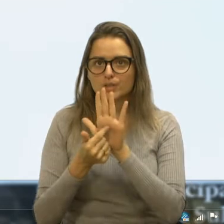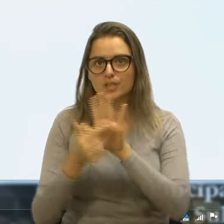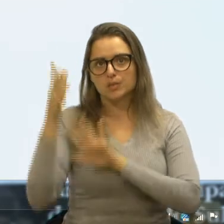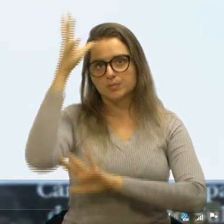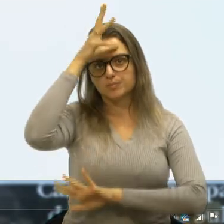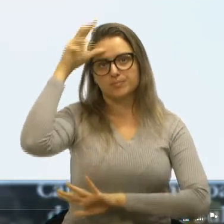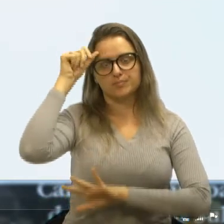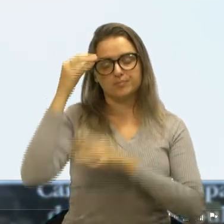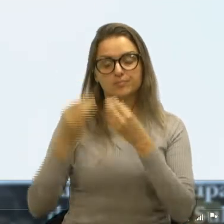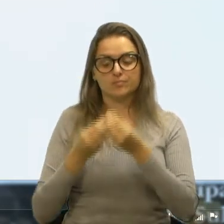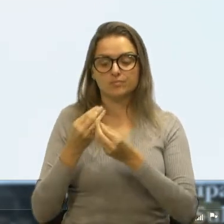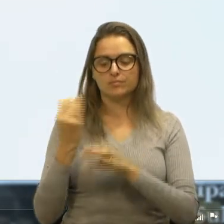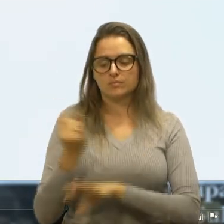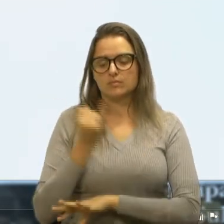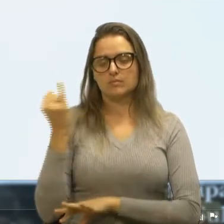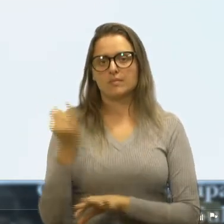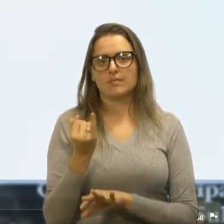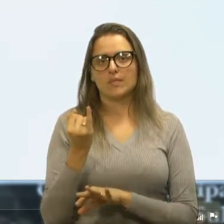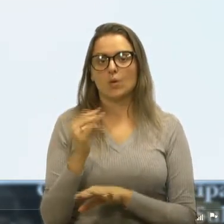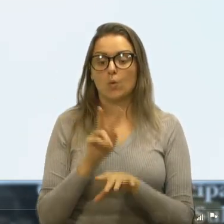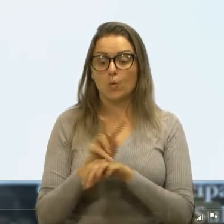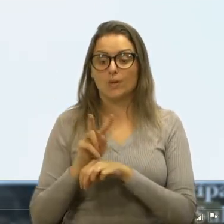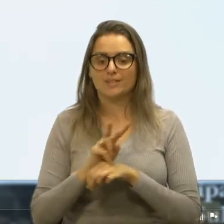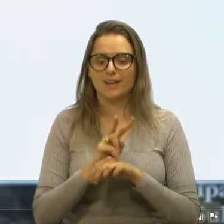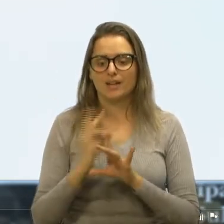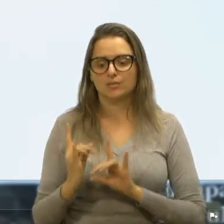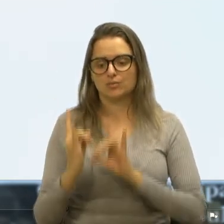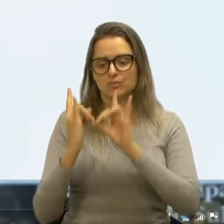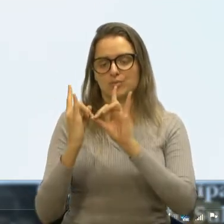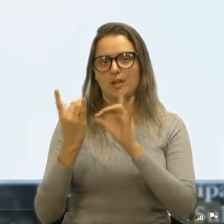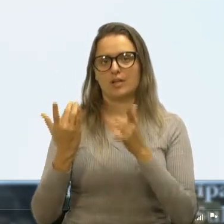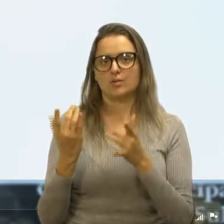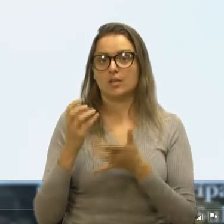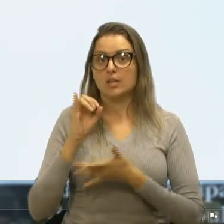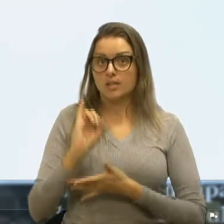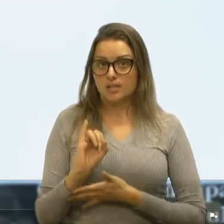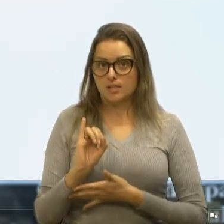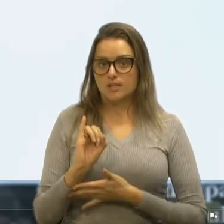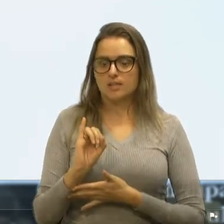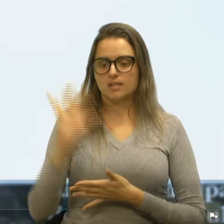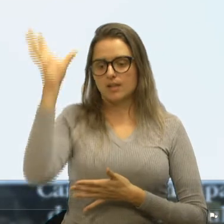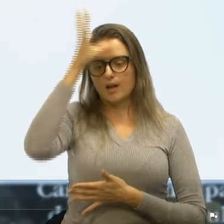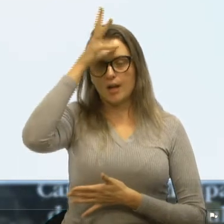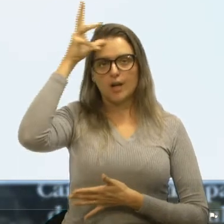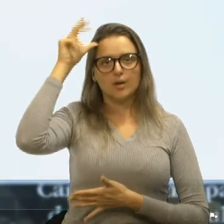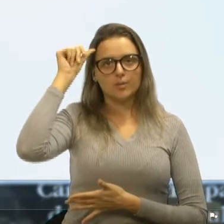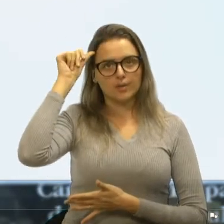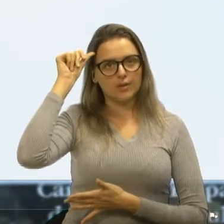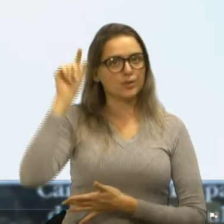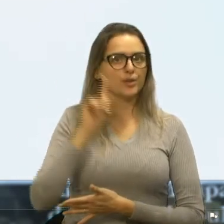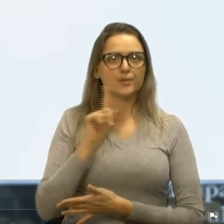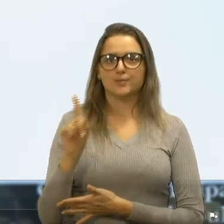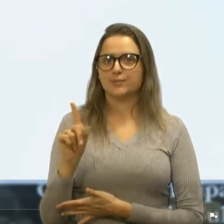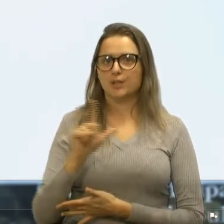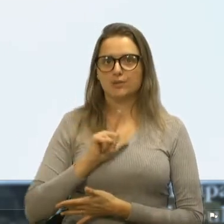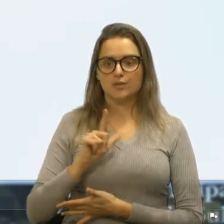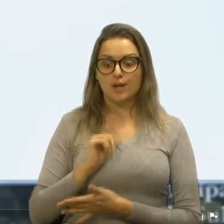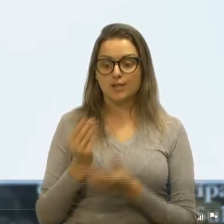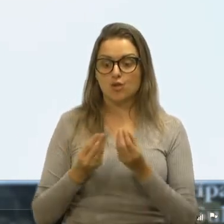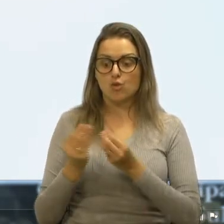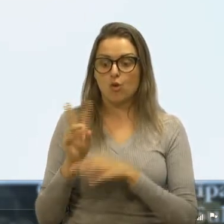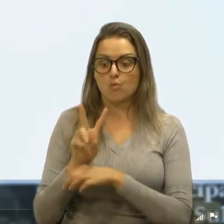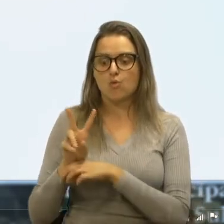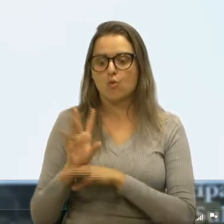importante a manutenção daquele espaço, que se naquele momento o poder público não tivesse condições de fazer